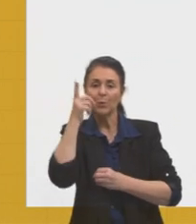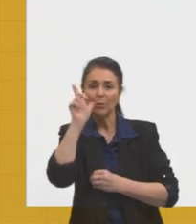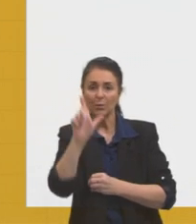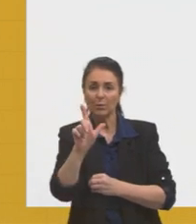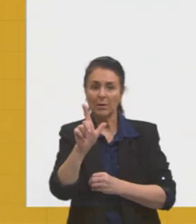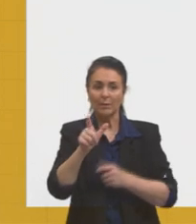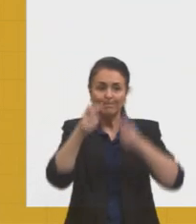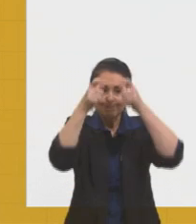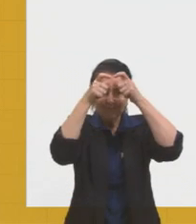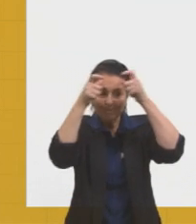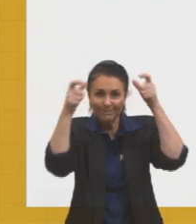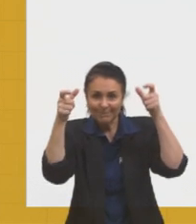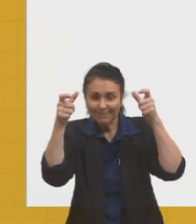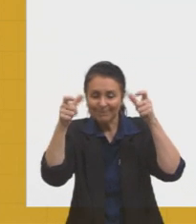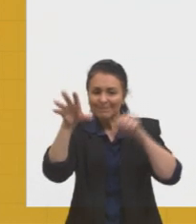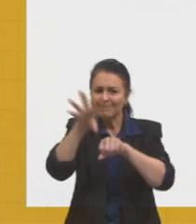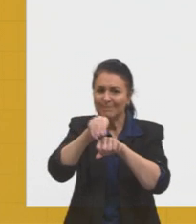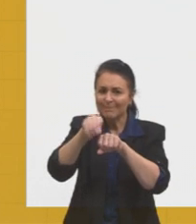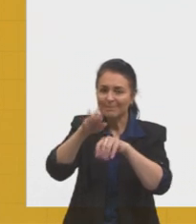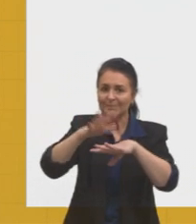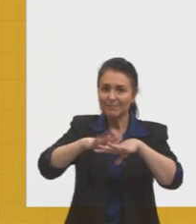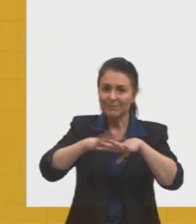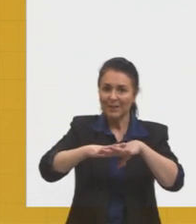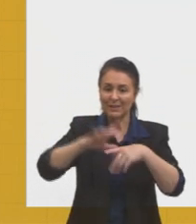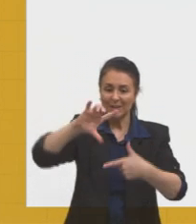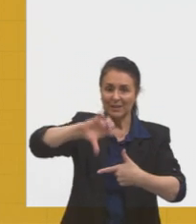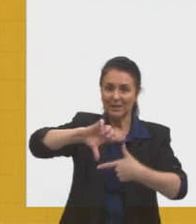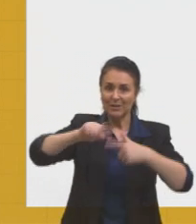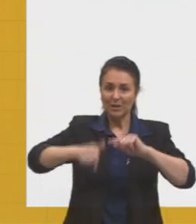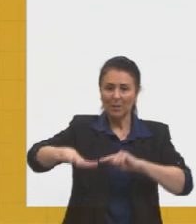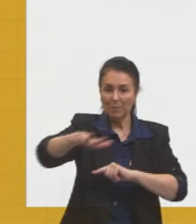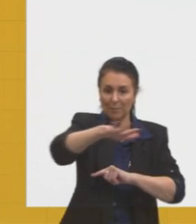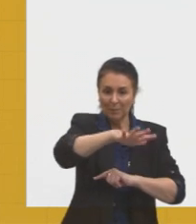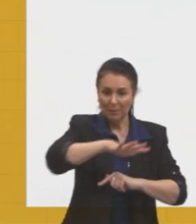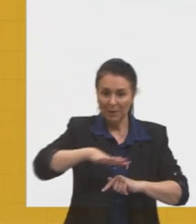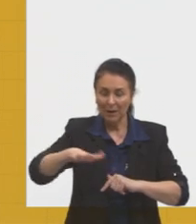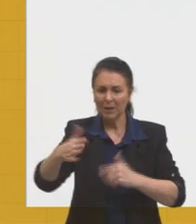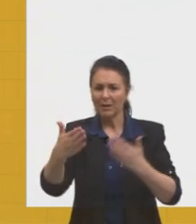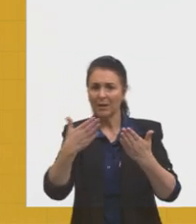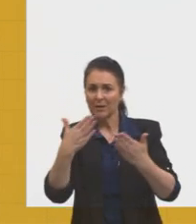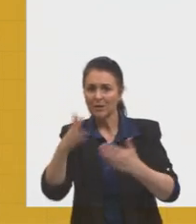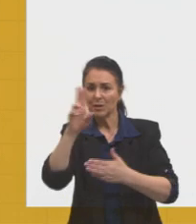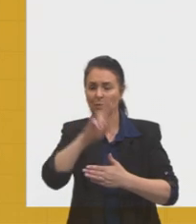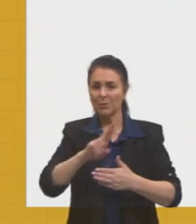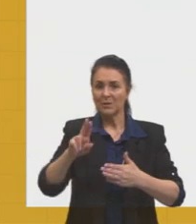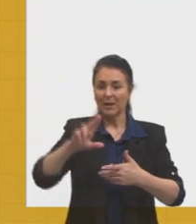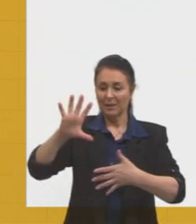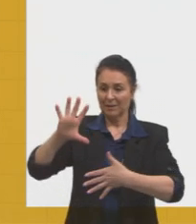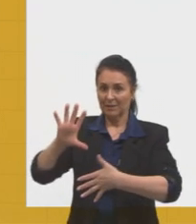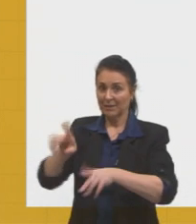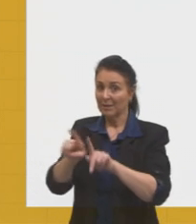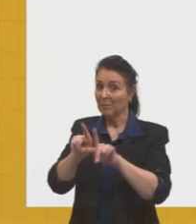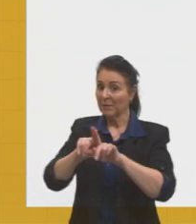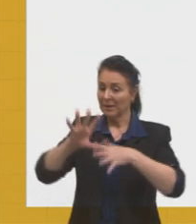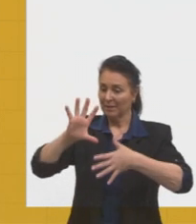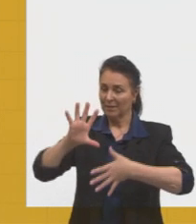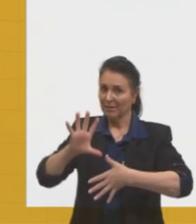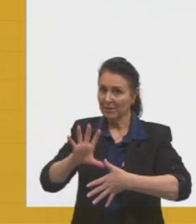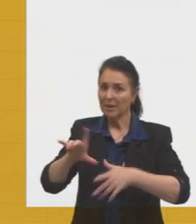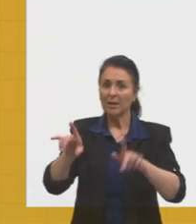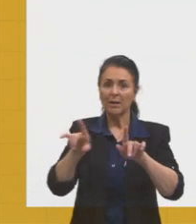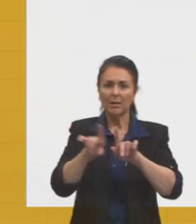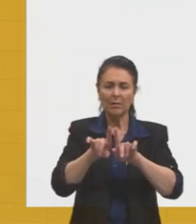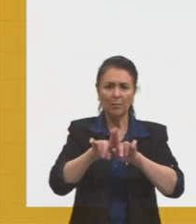conhecimento matemático sobre geometria plana, geometria analítica, aplicados na cartografia e em sistemas